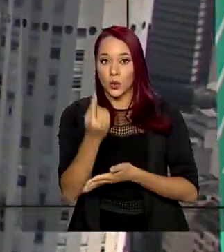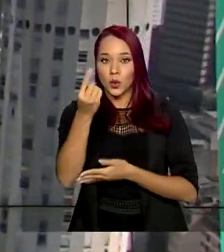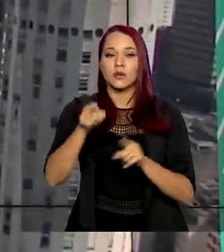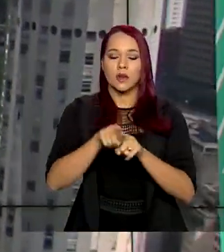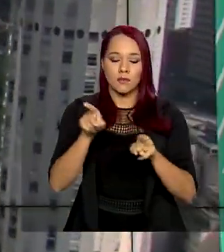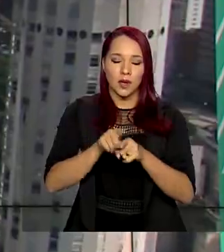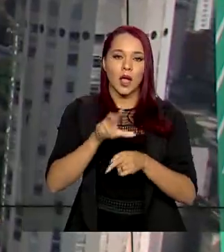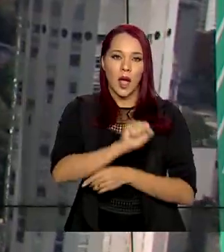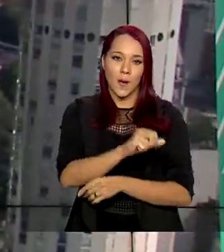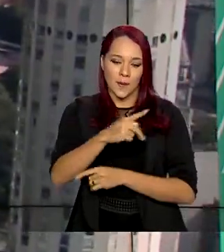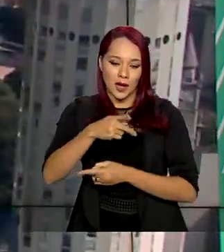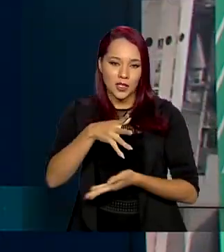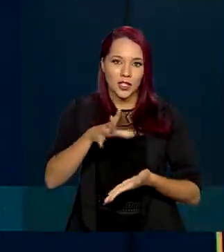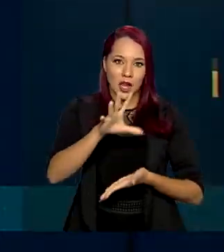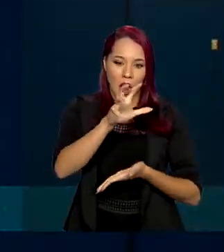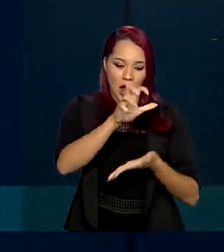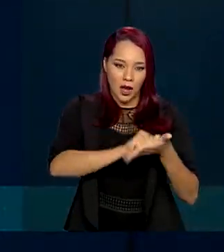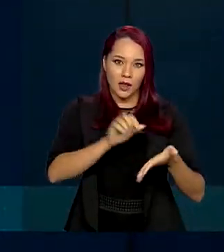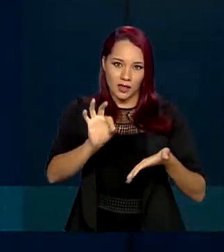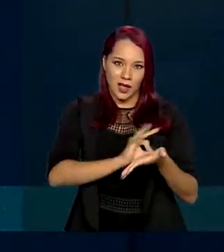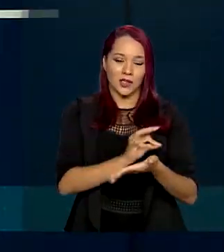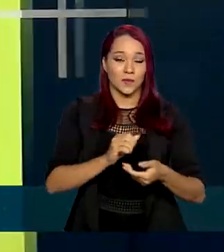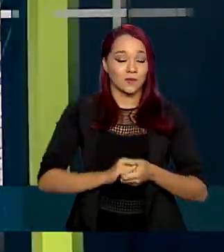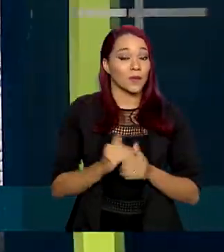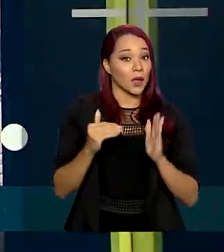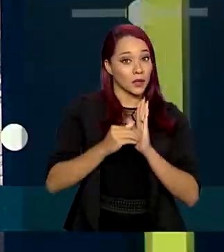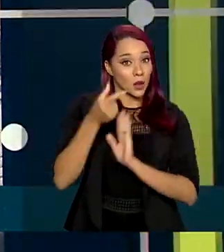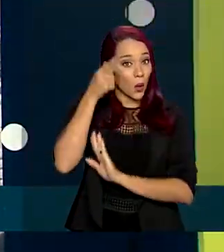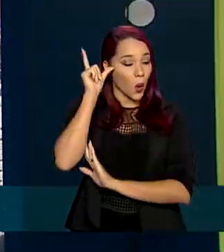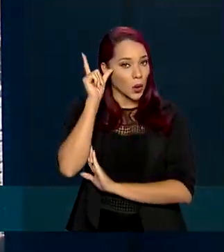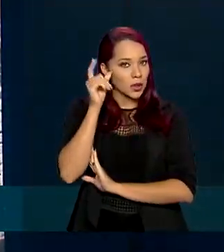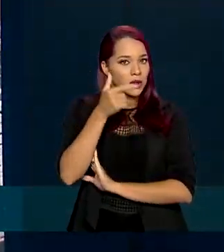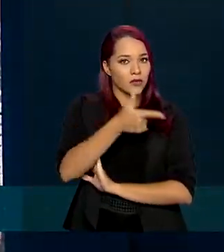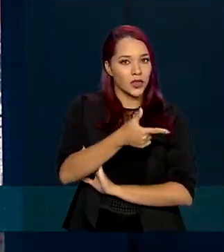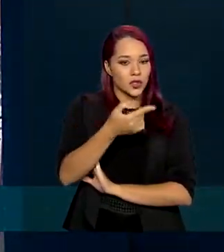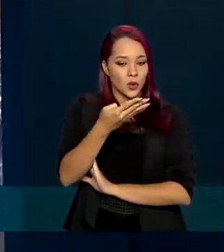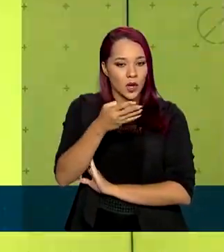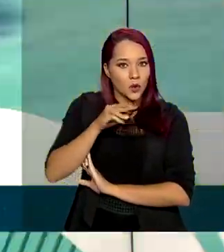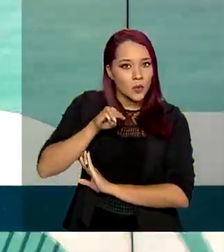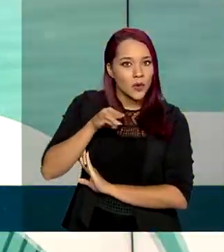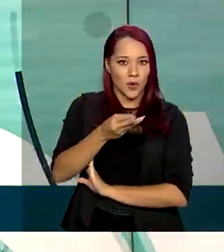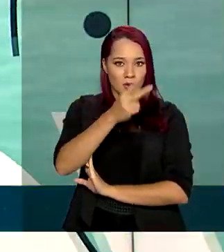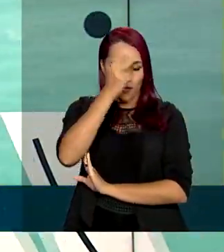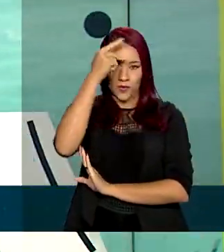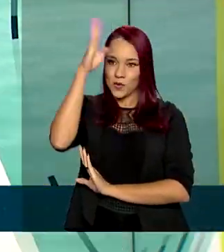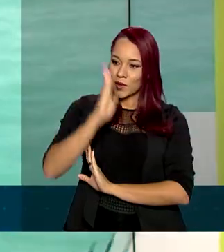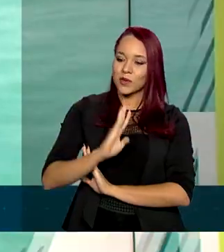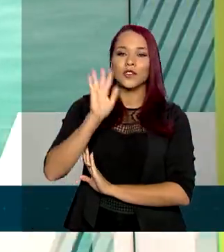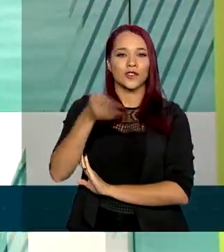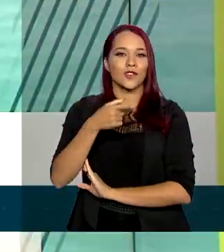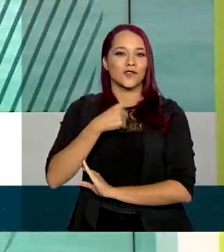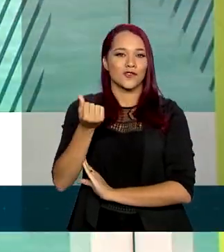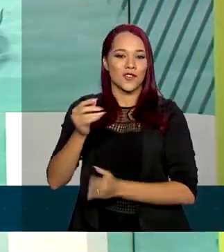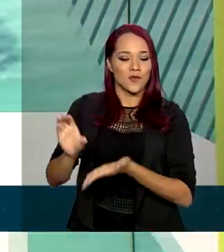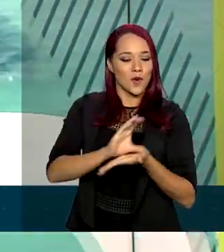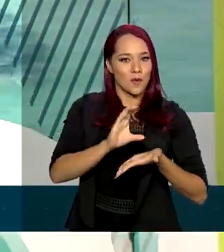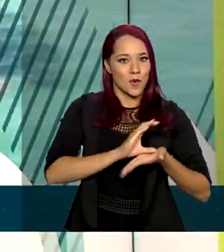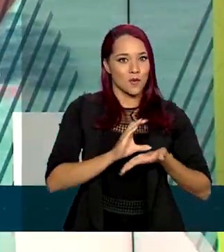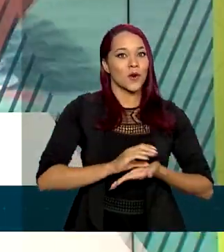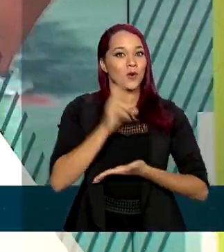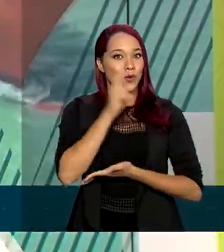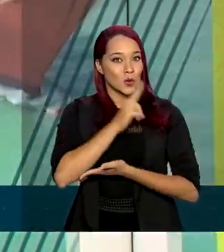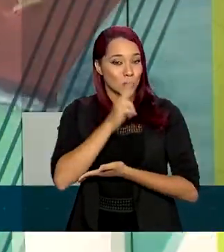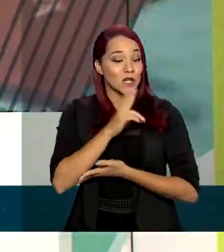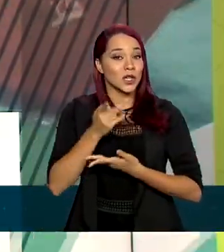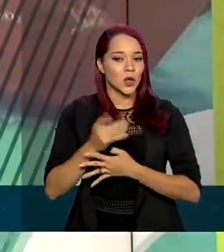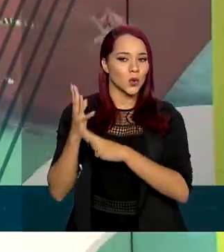no aplicativo ou site da Caixa. Até ontem, mais de 24 milhões de brasileiros já haviam recebido o auxílio emergencial,